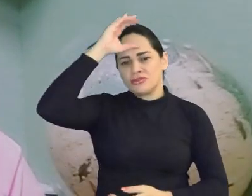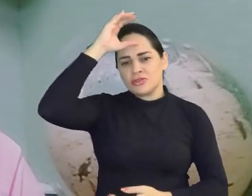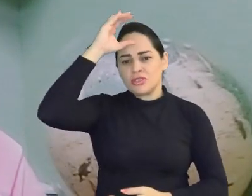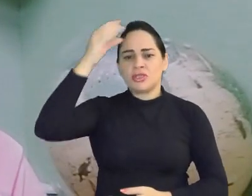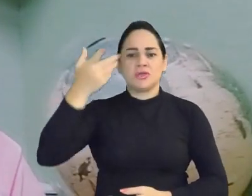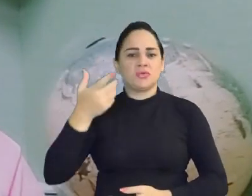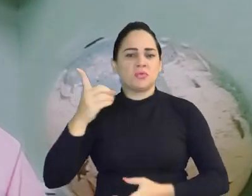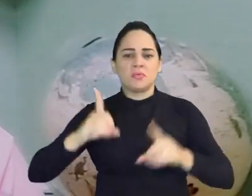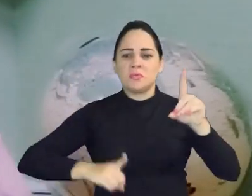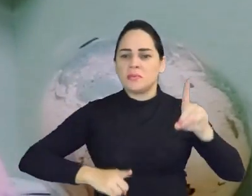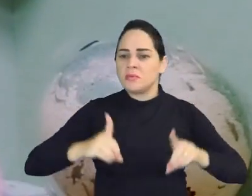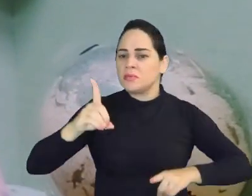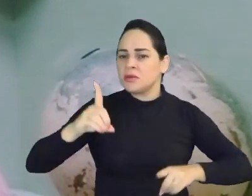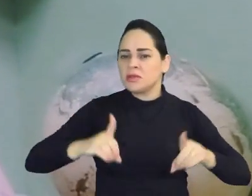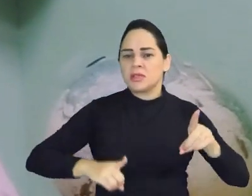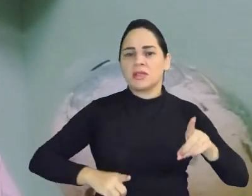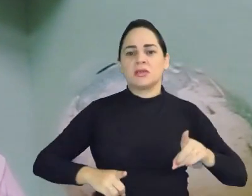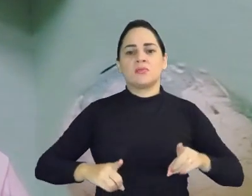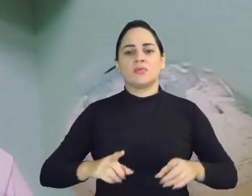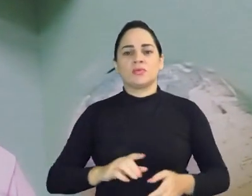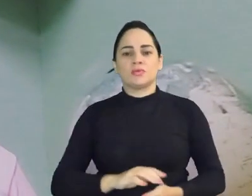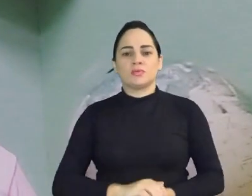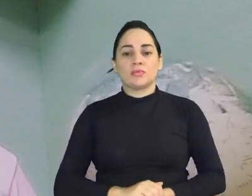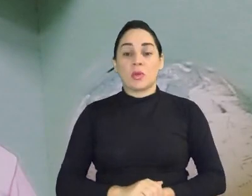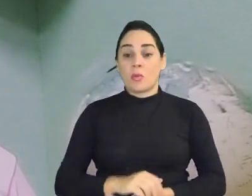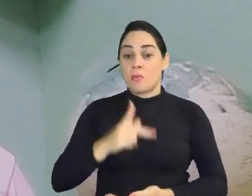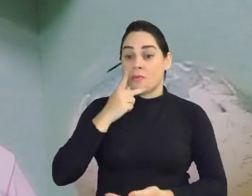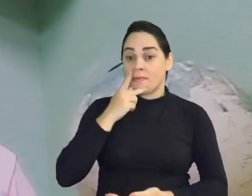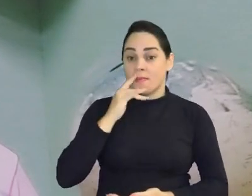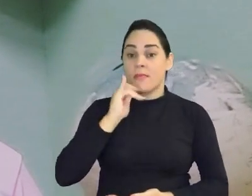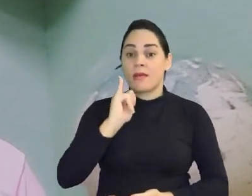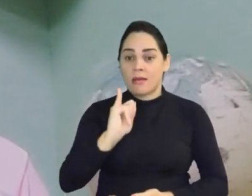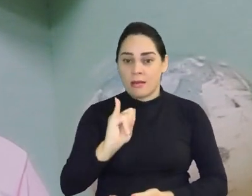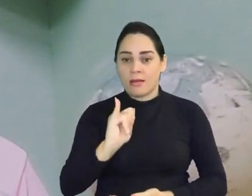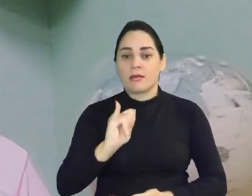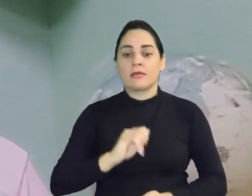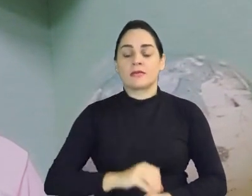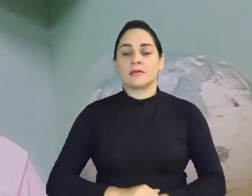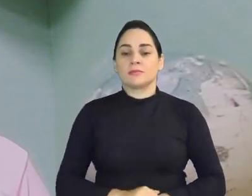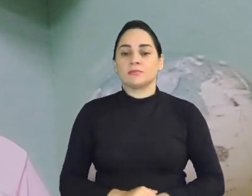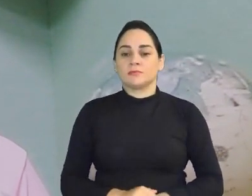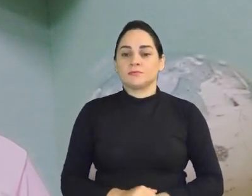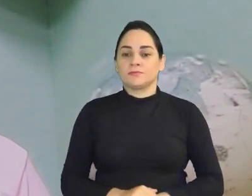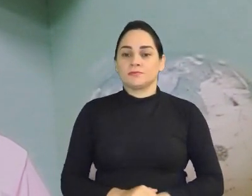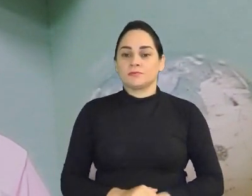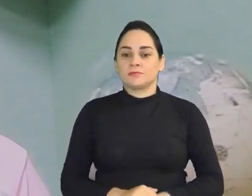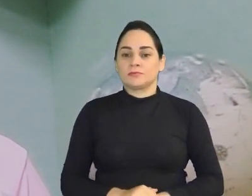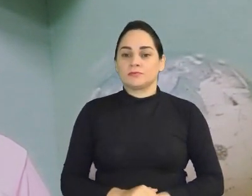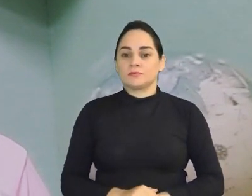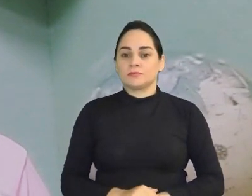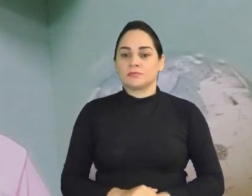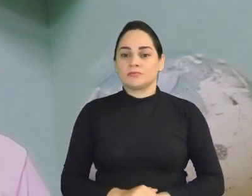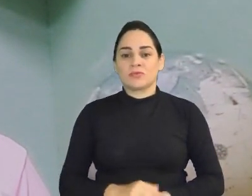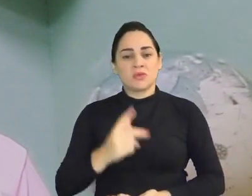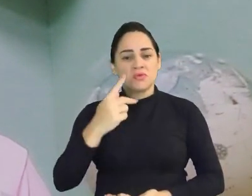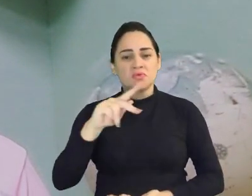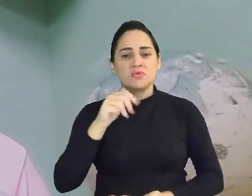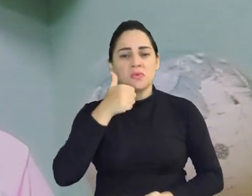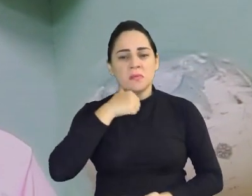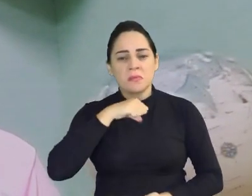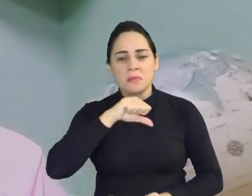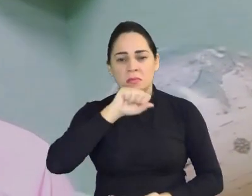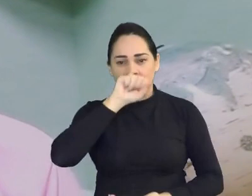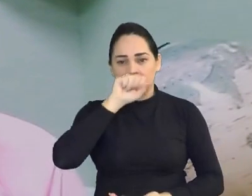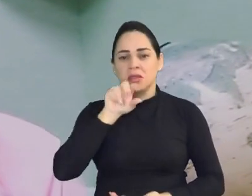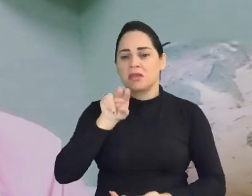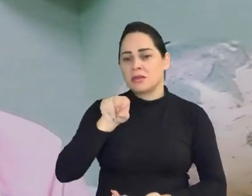tio, para seu primo, para seu pai, para sua